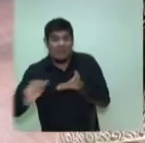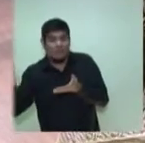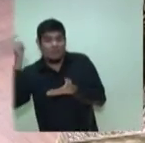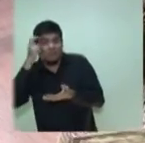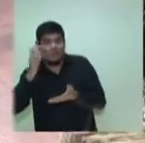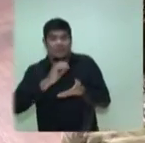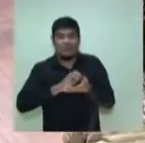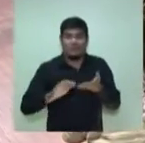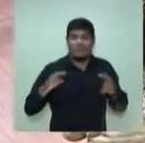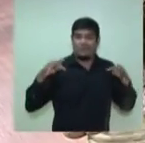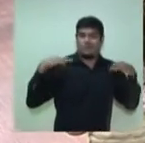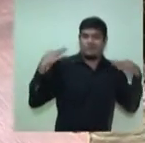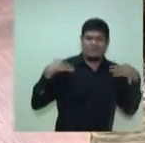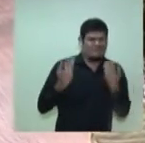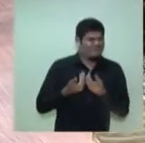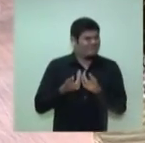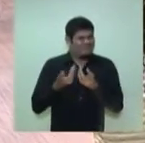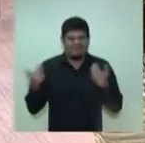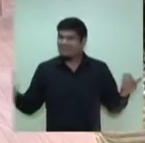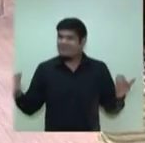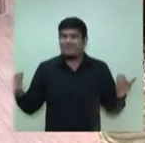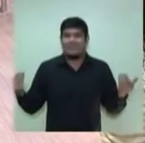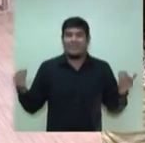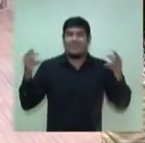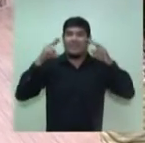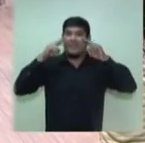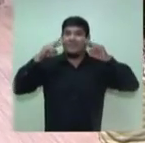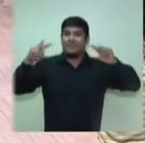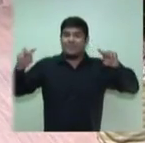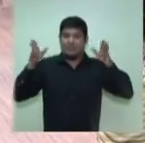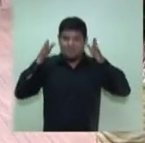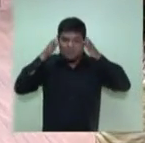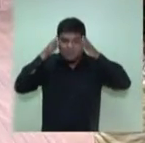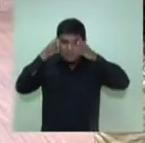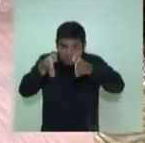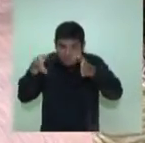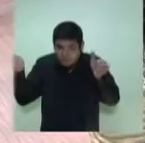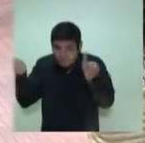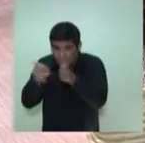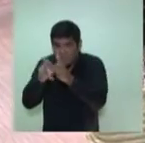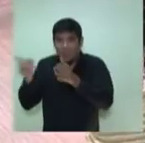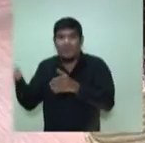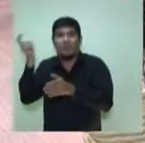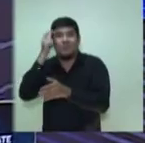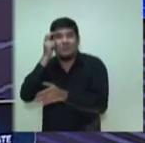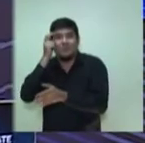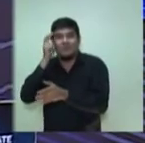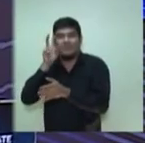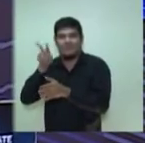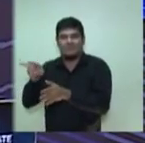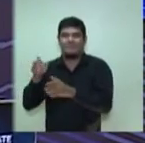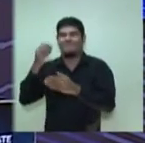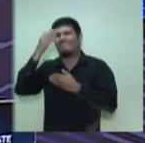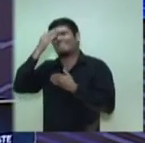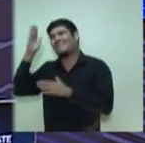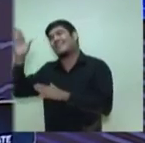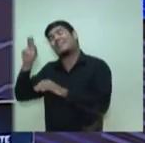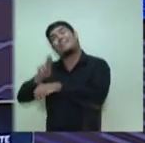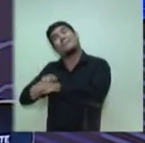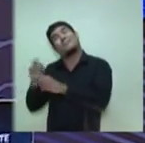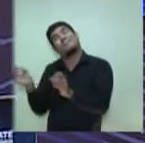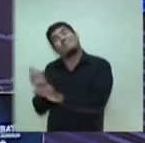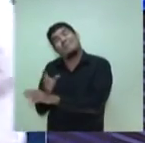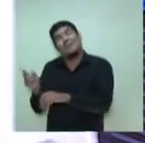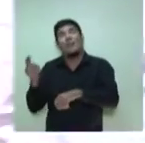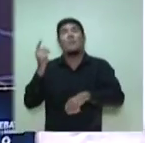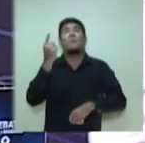Secretaria de Eventos e Turismo. Nós teremos uma visão específica para a cultura da nossa cidade, estimulando produtores como você. Se o tempo acabou, nós